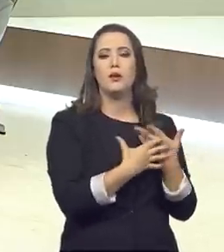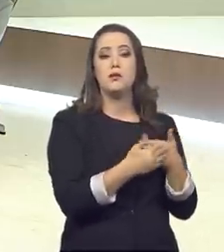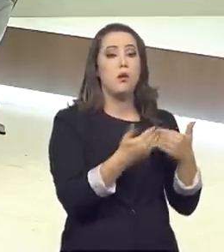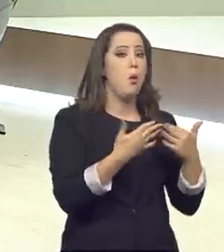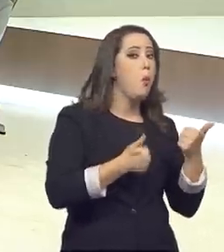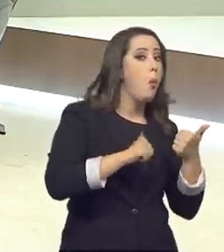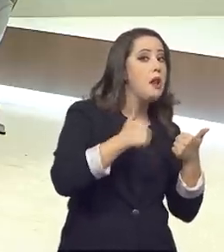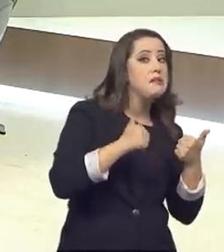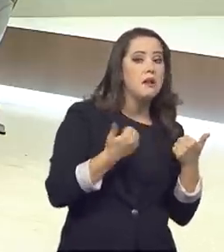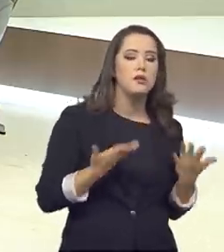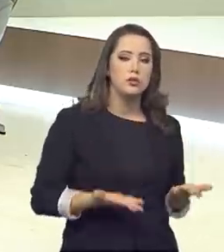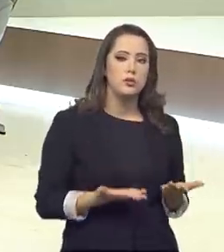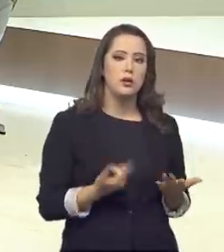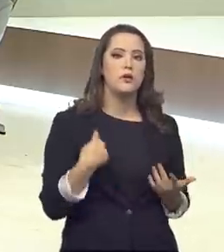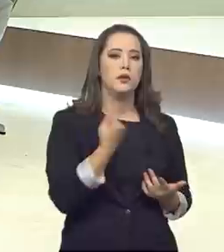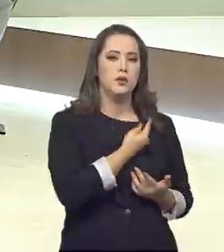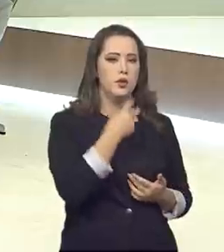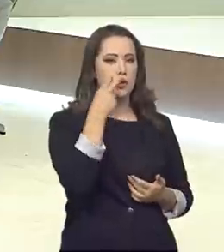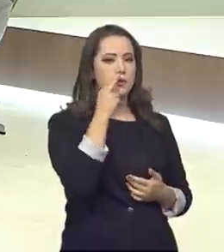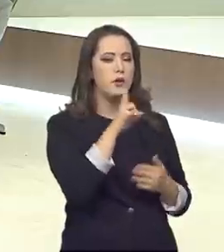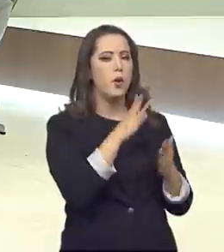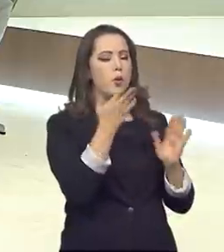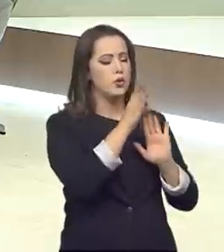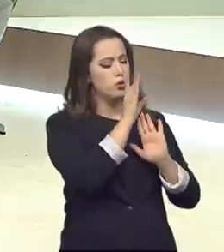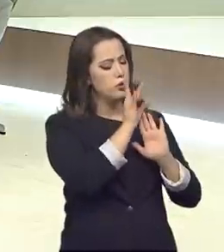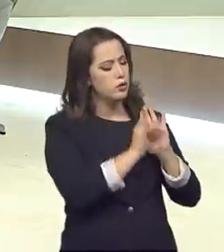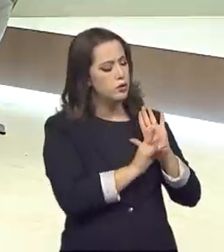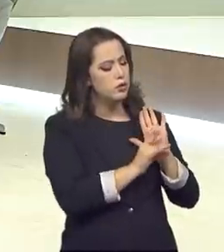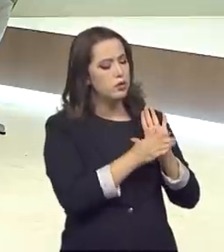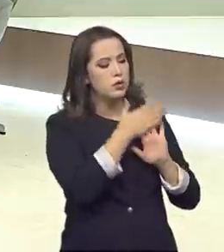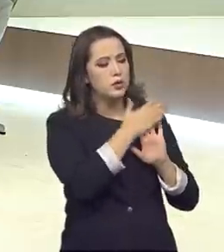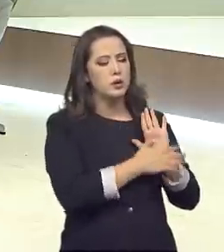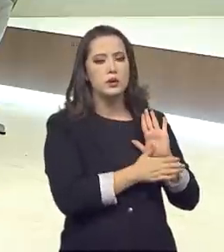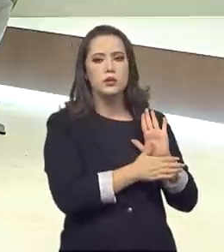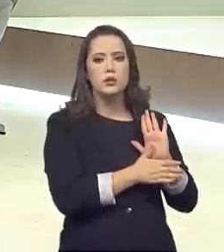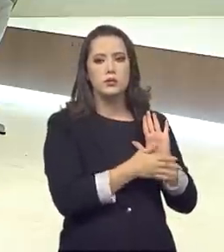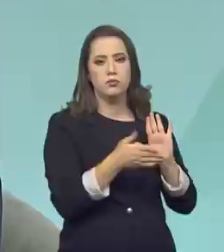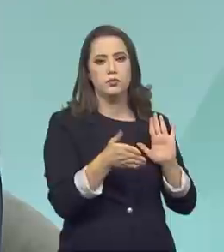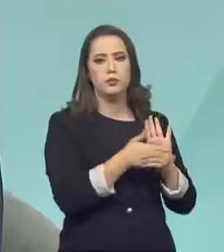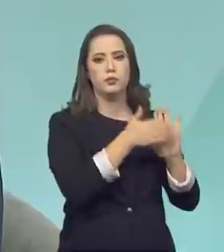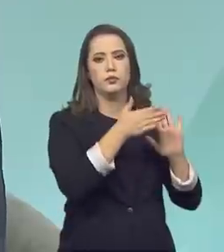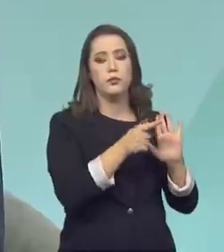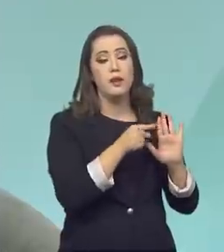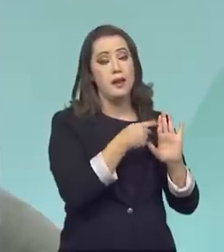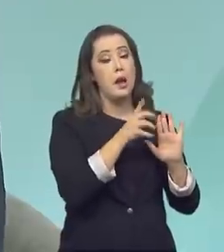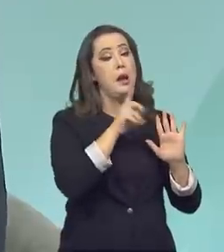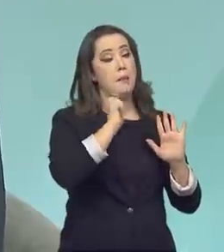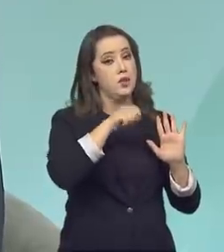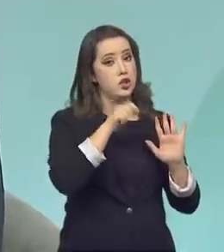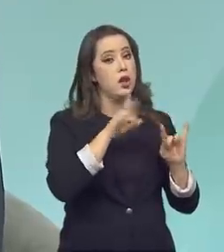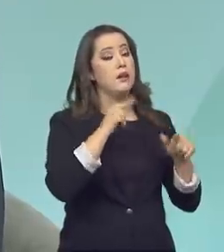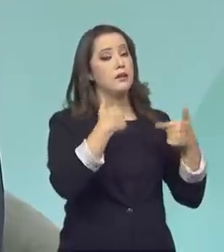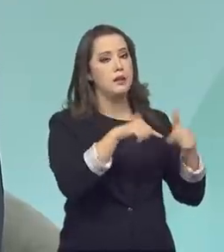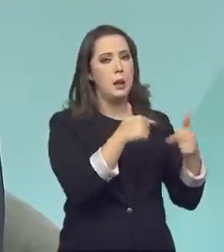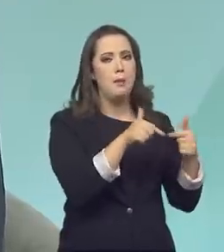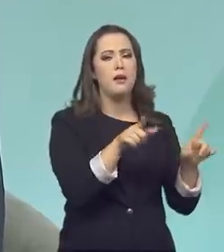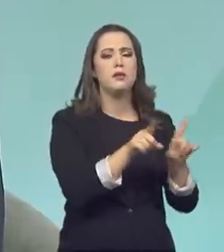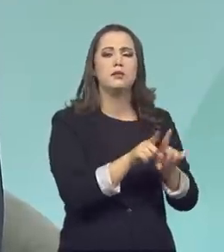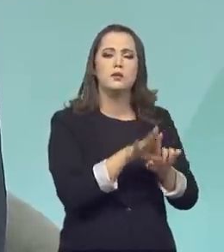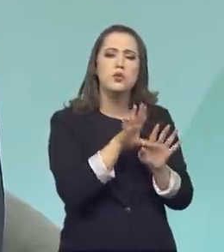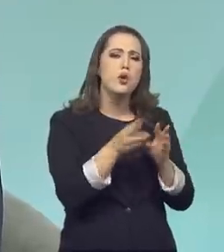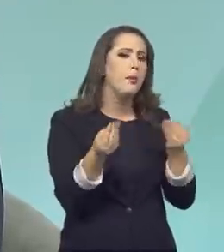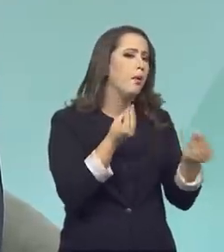Então, nós ainda estamos no selo físico, um selo que é impresso ali junto com o produto. Mas nós já estamos trabalhando como